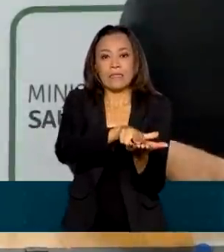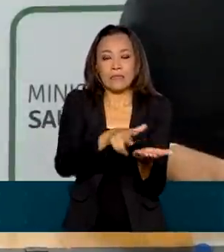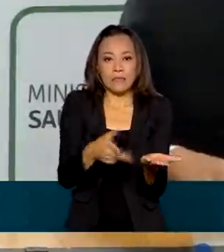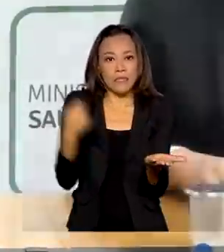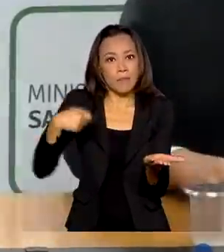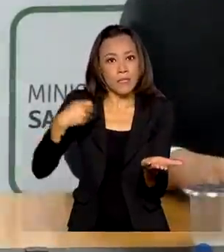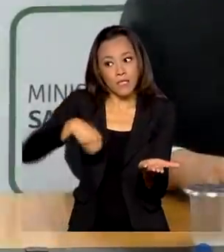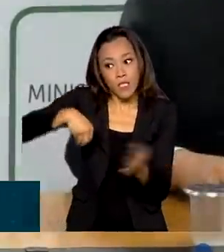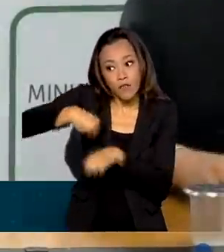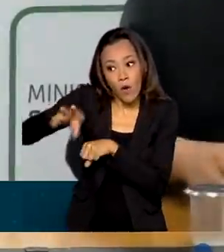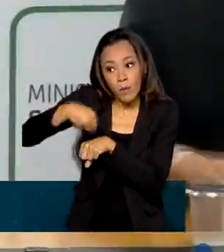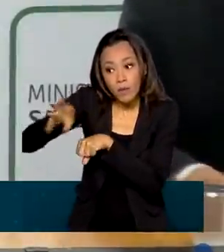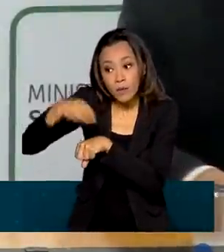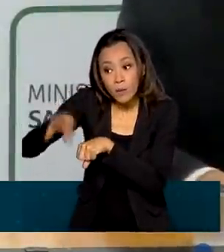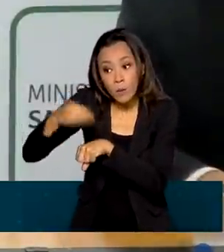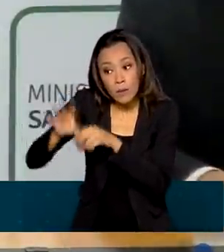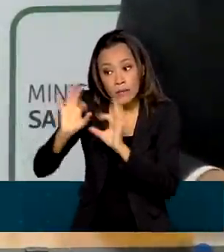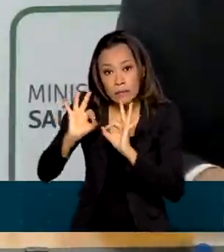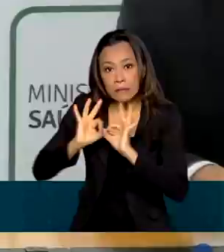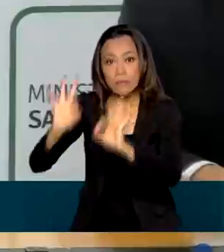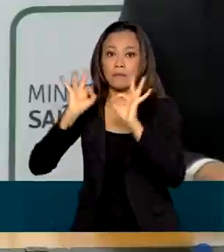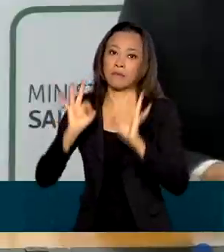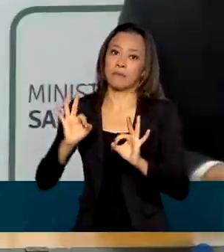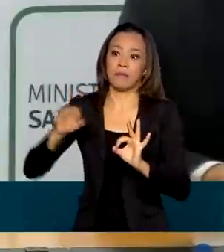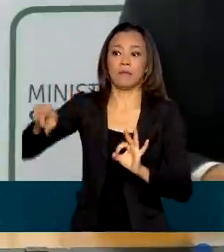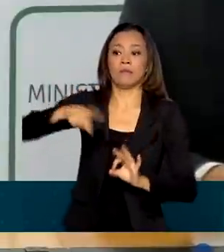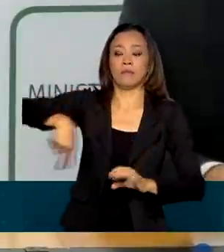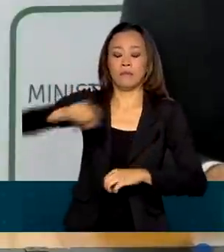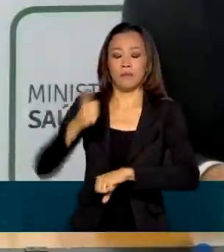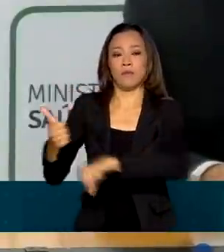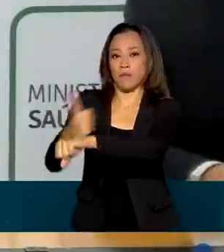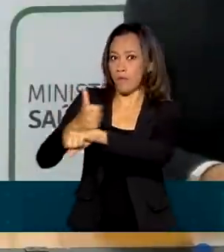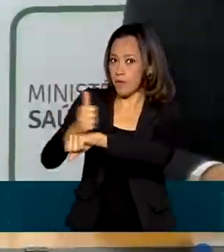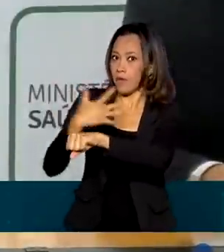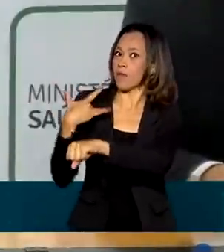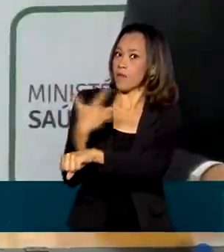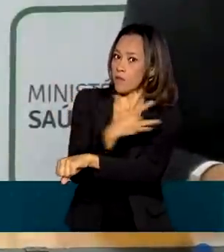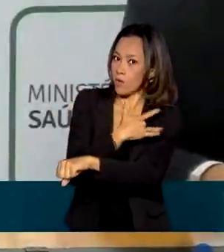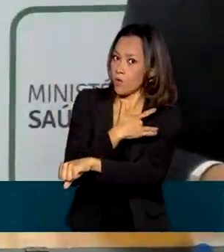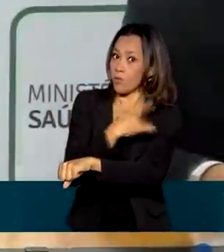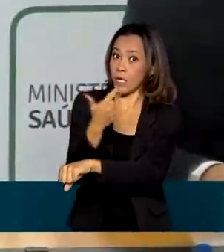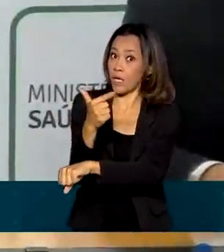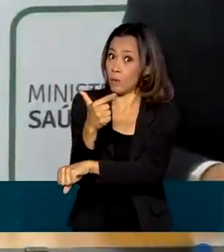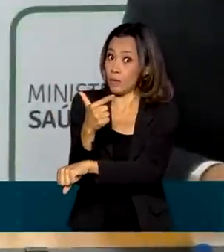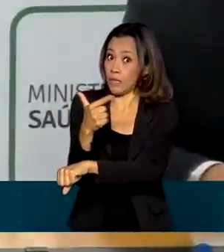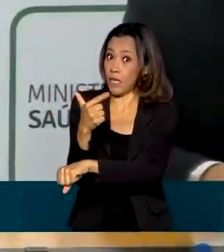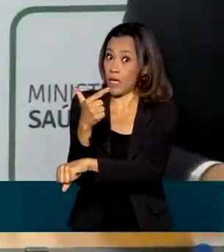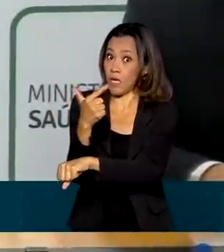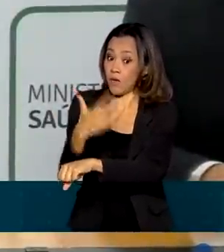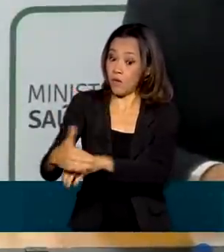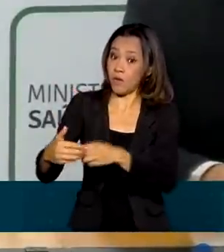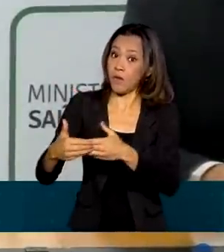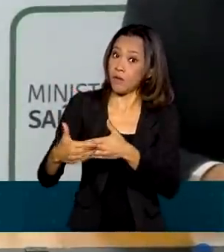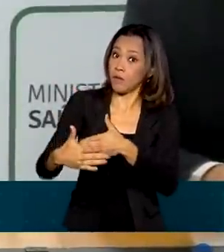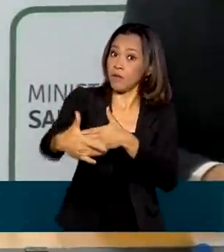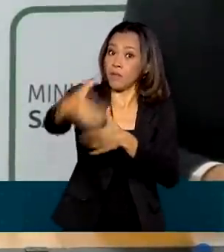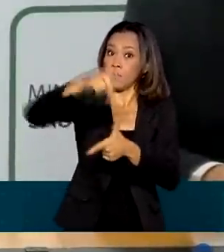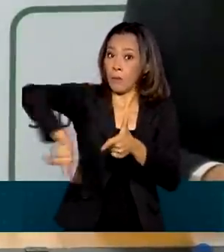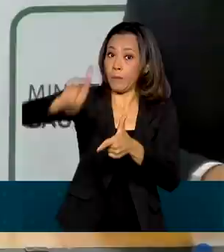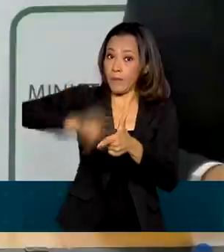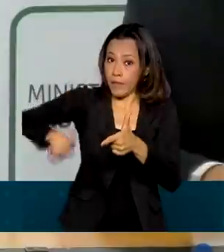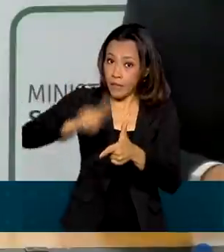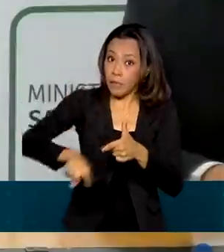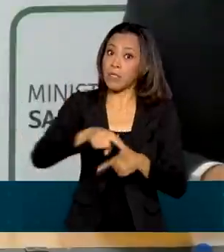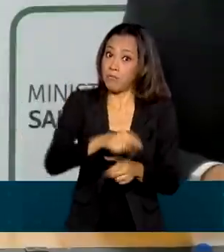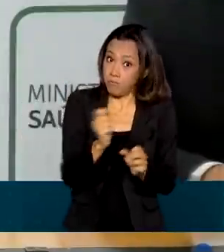adequadas para os profissionais de saúde para que não tenhamos problemas com esse procedimento. Sabemos que pacientes